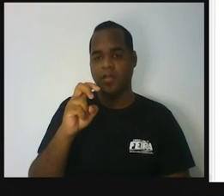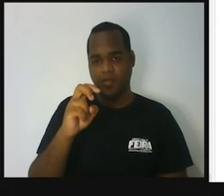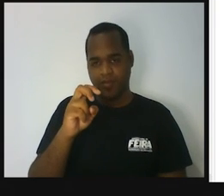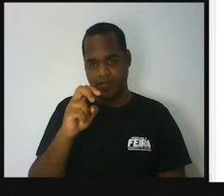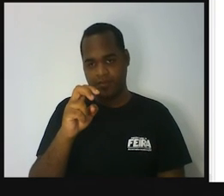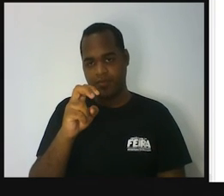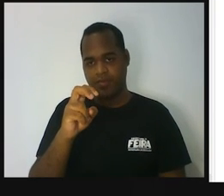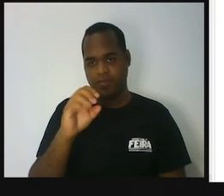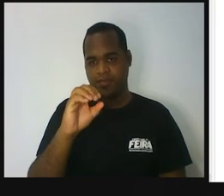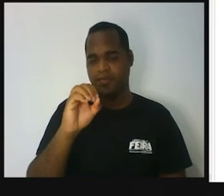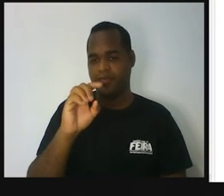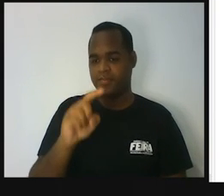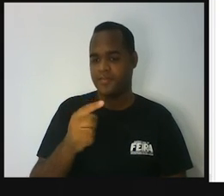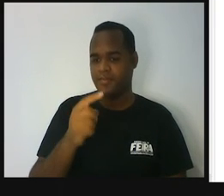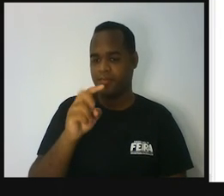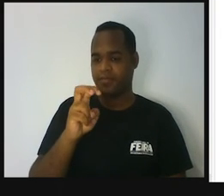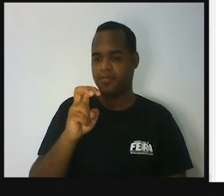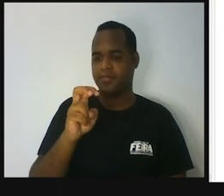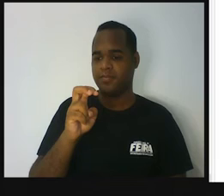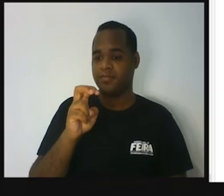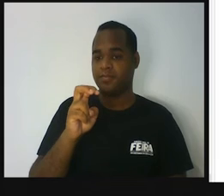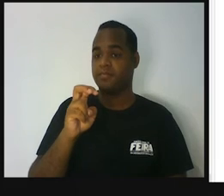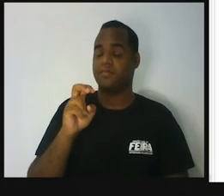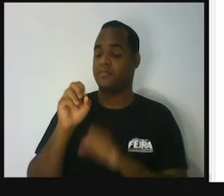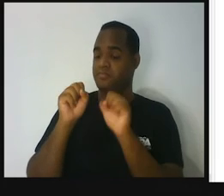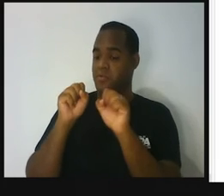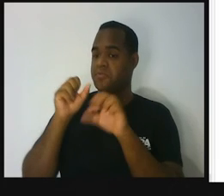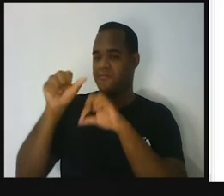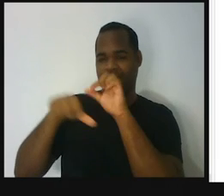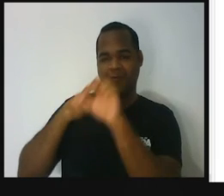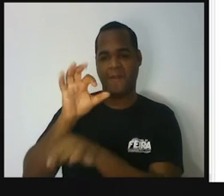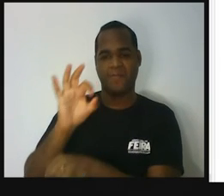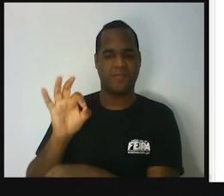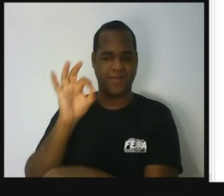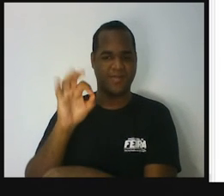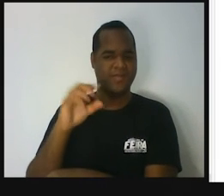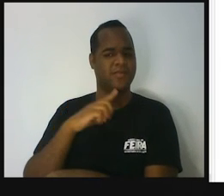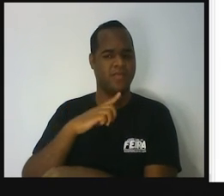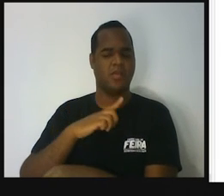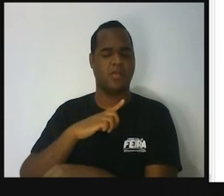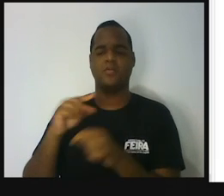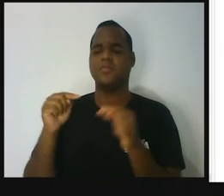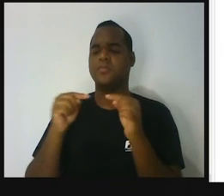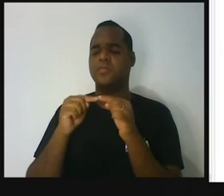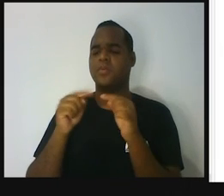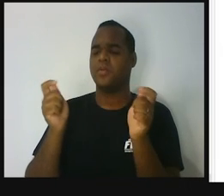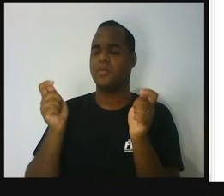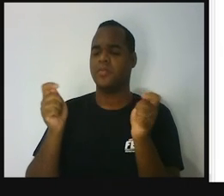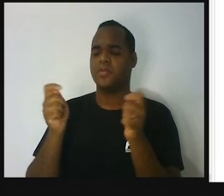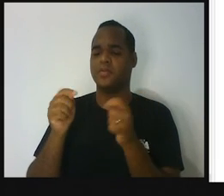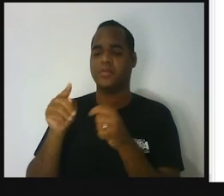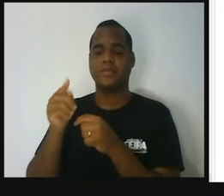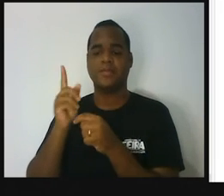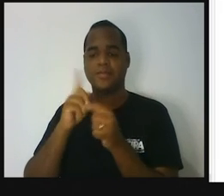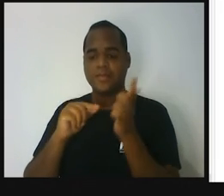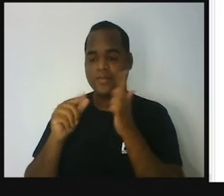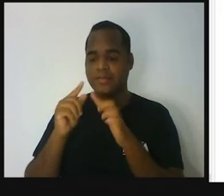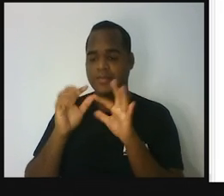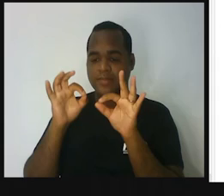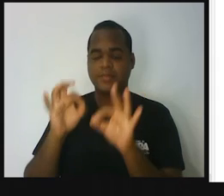E esse 0,5 para virar uma porcentagem, é só a gente pegar ele